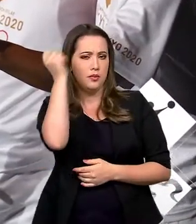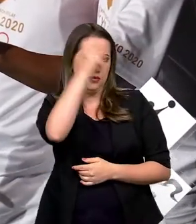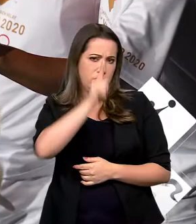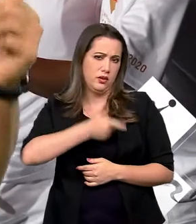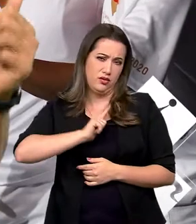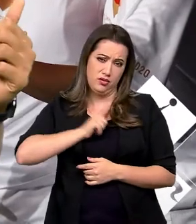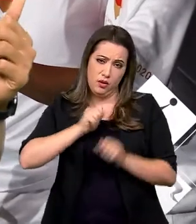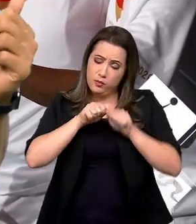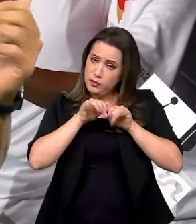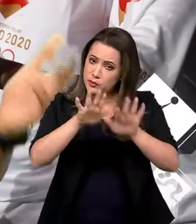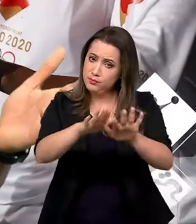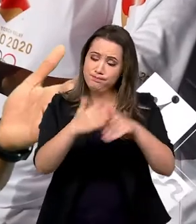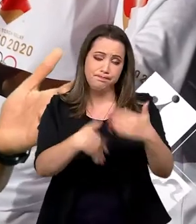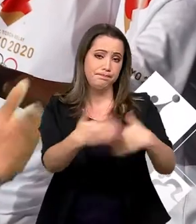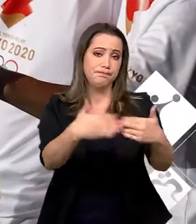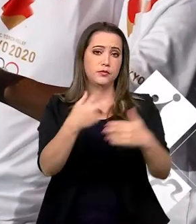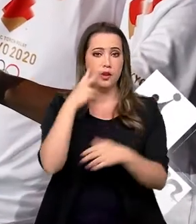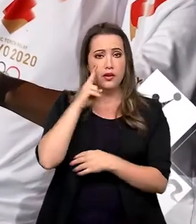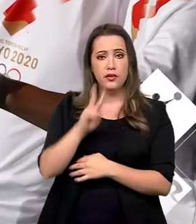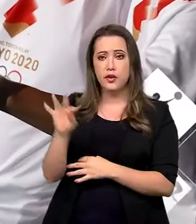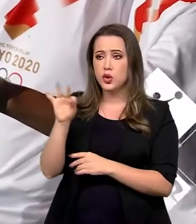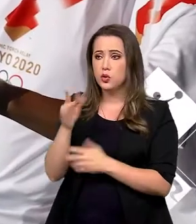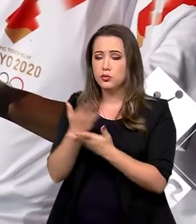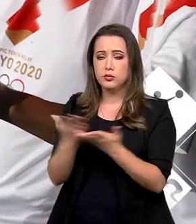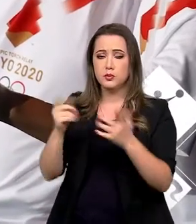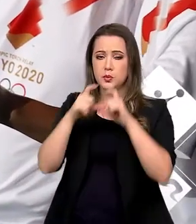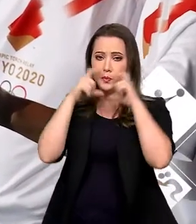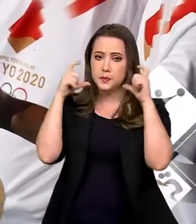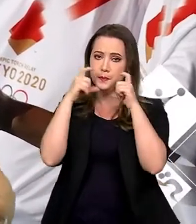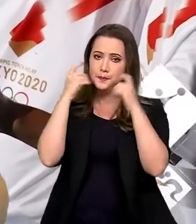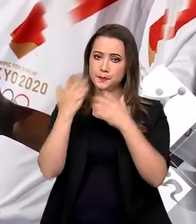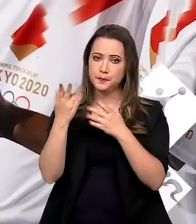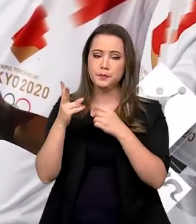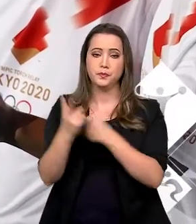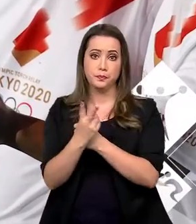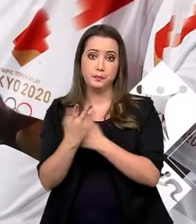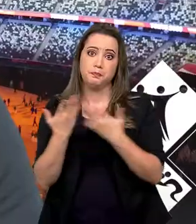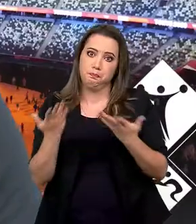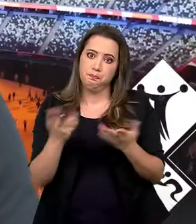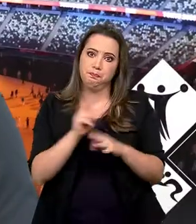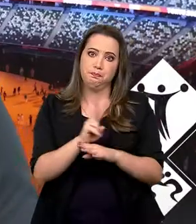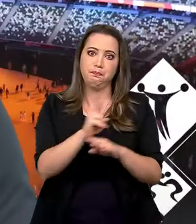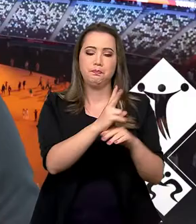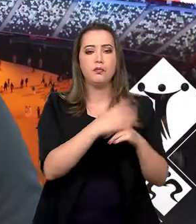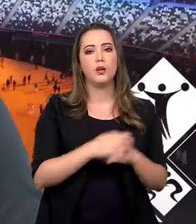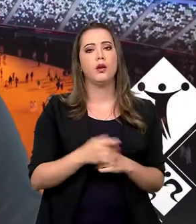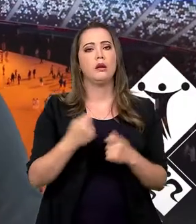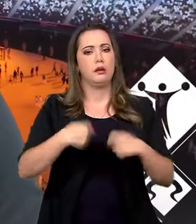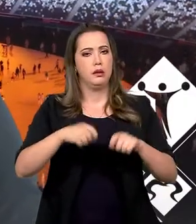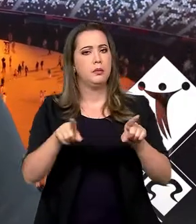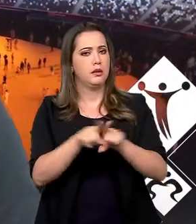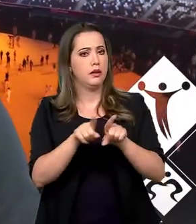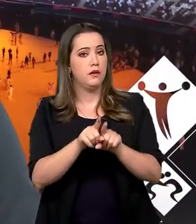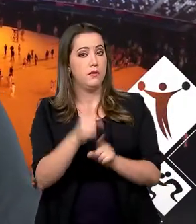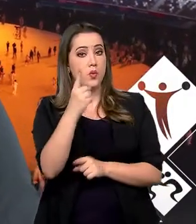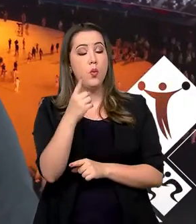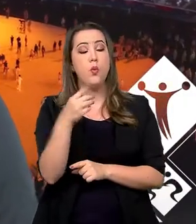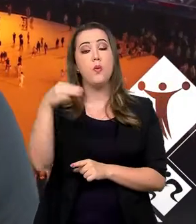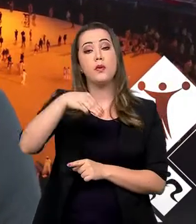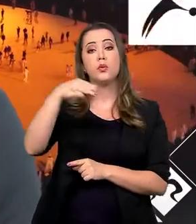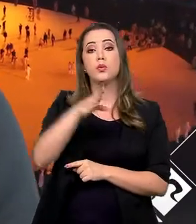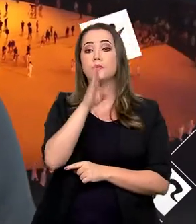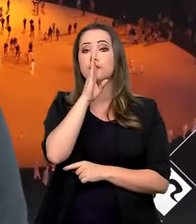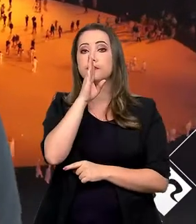desapareceram. A pandemia continua. Olha aí todo mundo de máscara pra se proteger. Inclusive, foi feito um minuto de silêncio